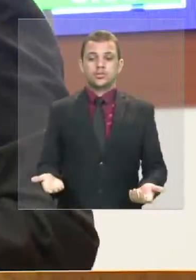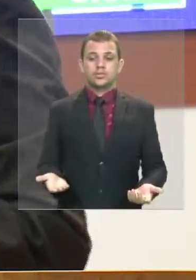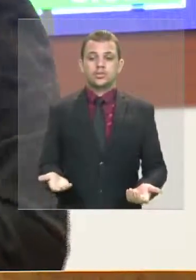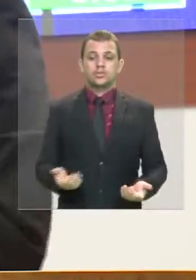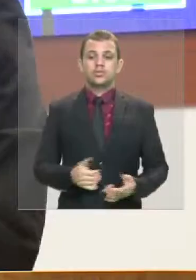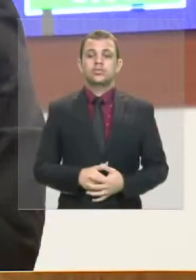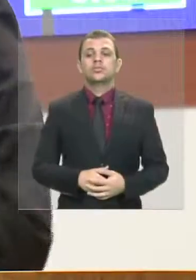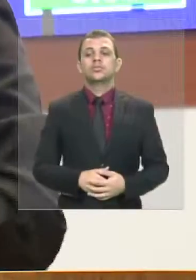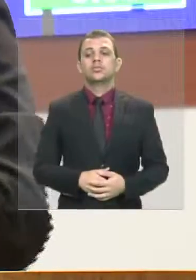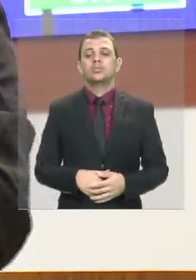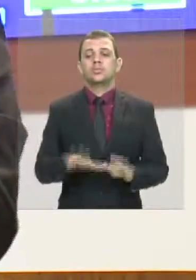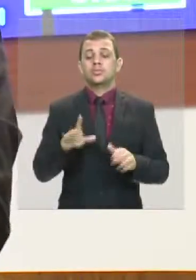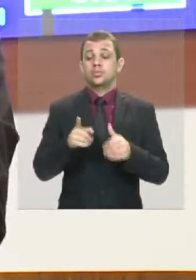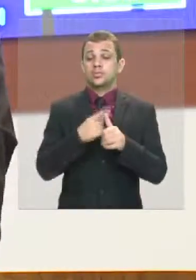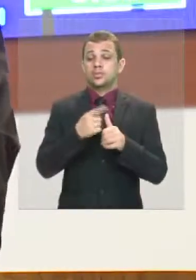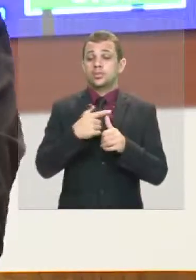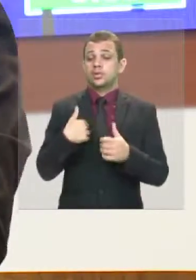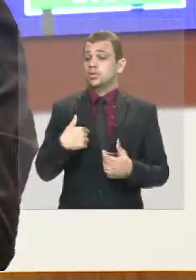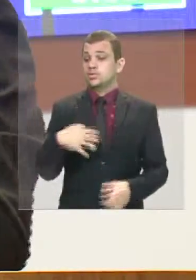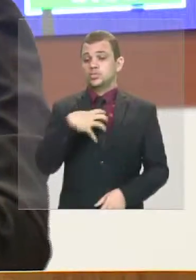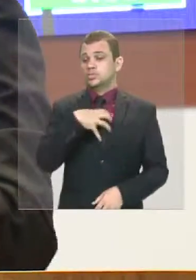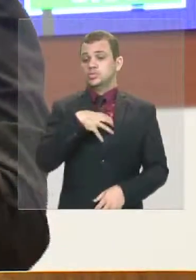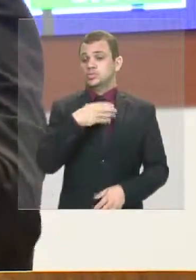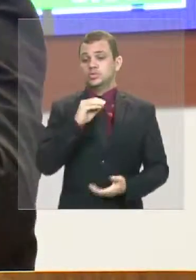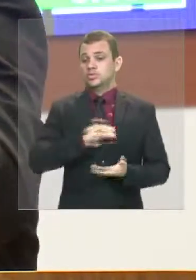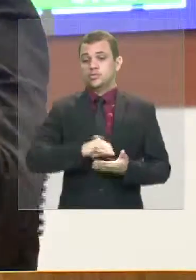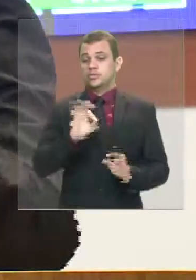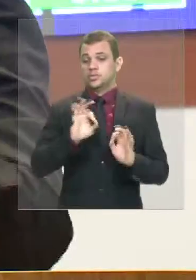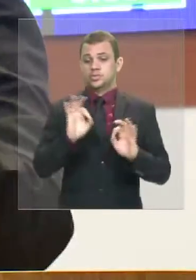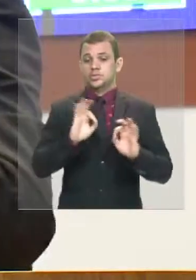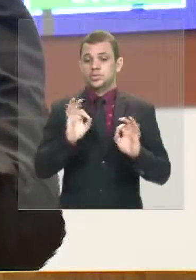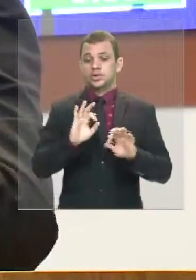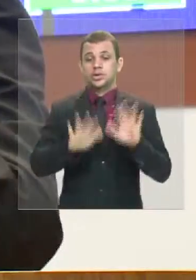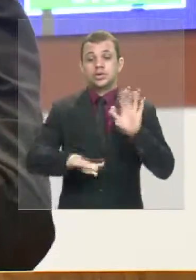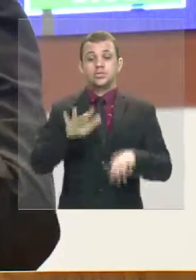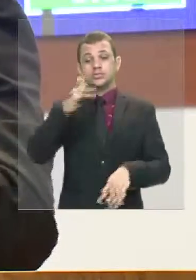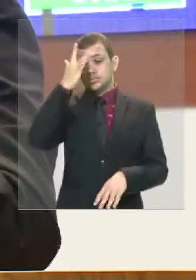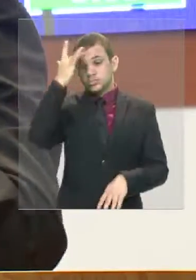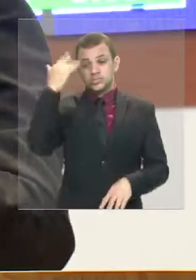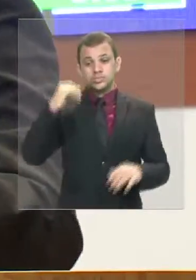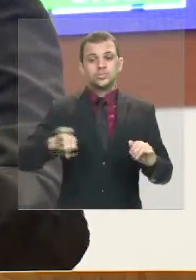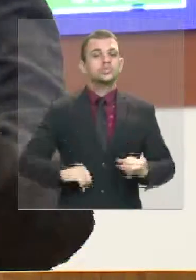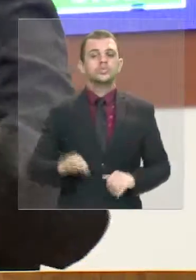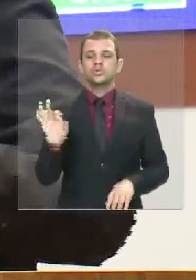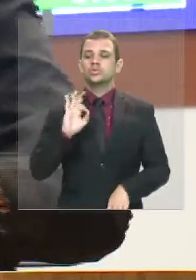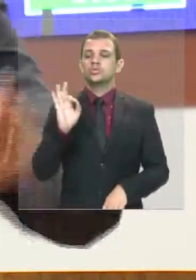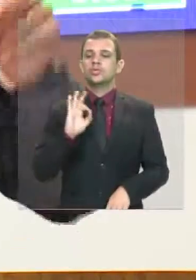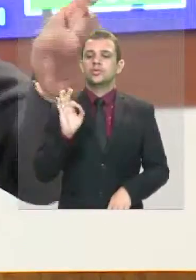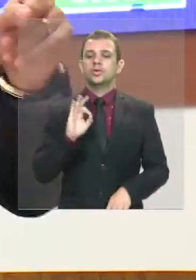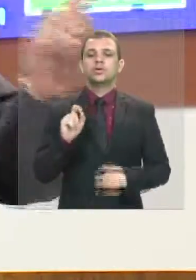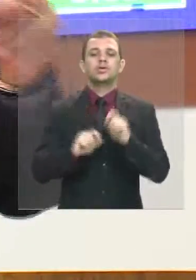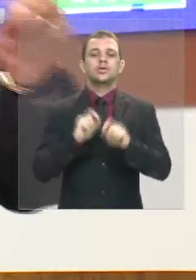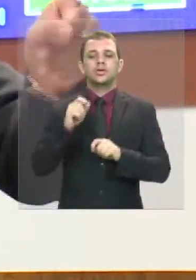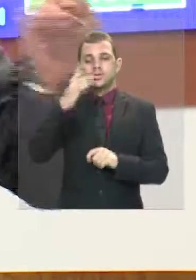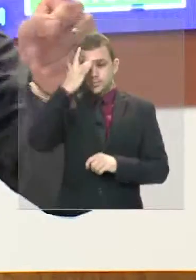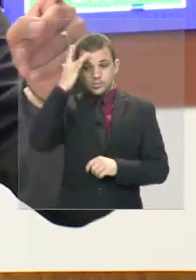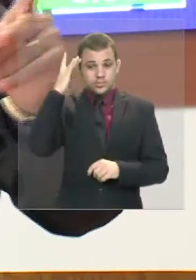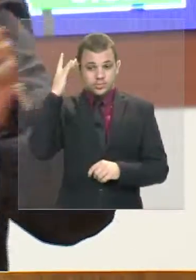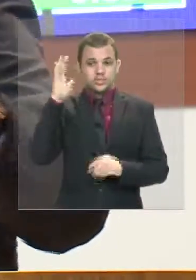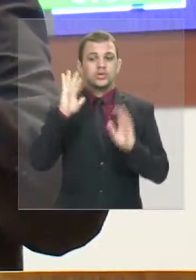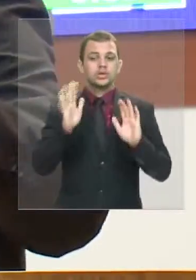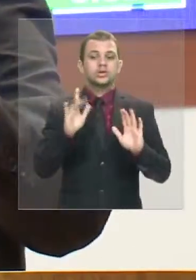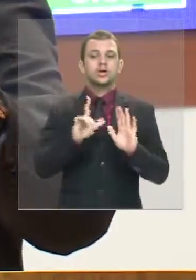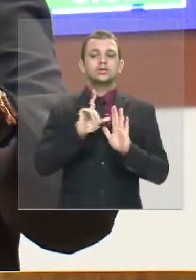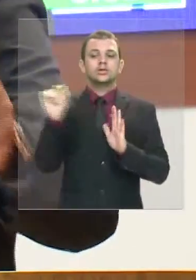Primeiro que eu não tenho nenhum problema com abstinência. Talvez quem não esteja sofrendo de abstinência são os ratos que já pularam do barco.